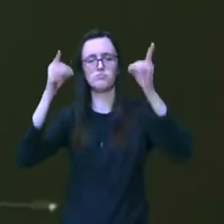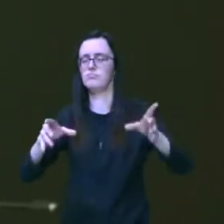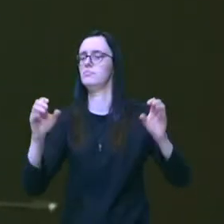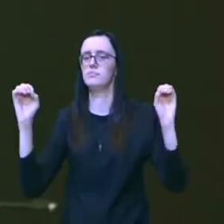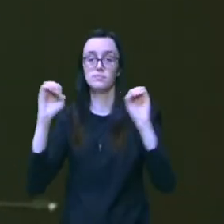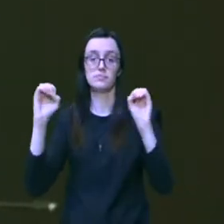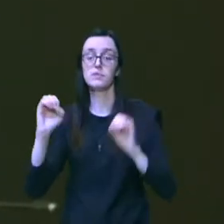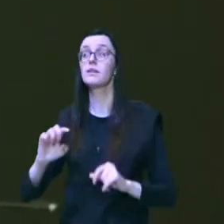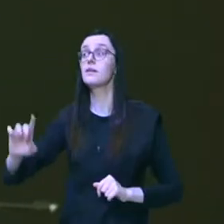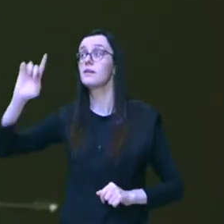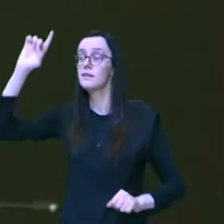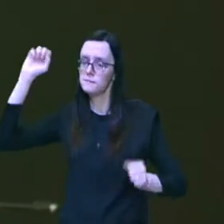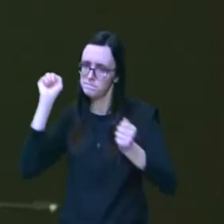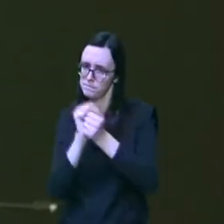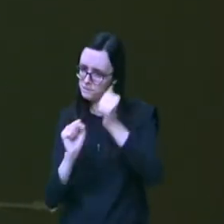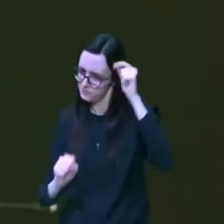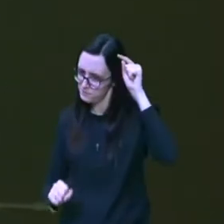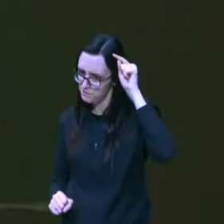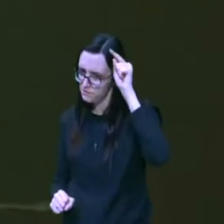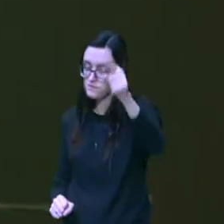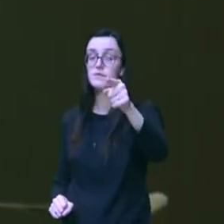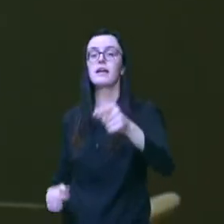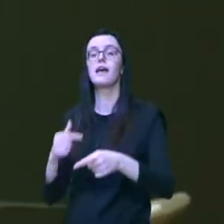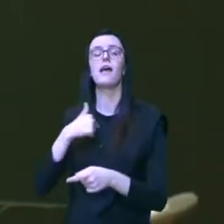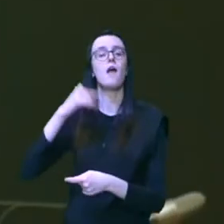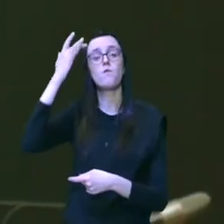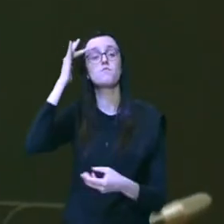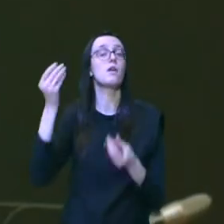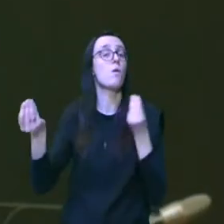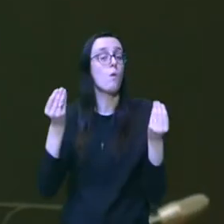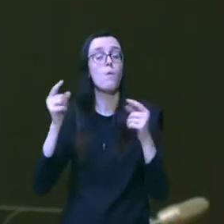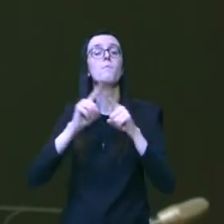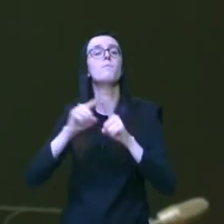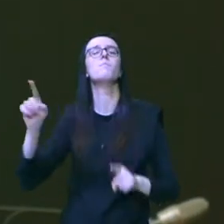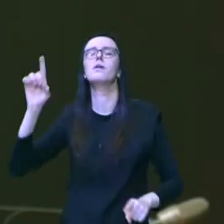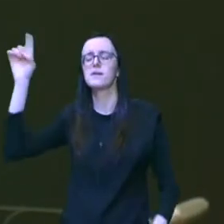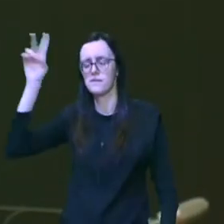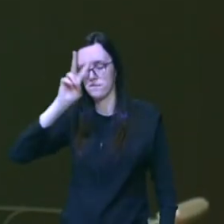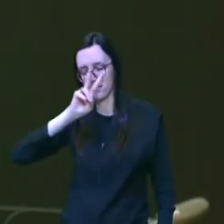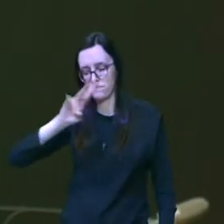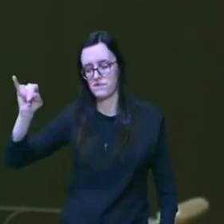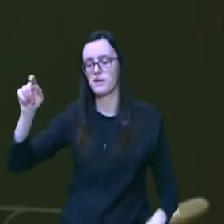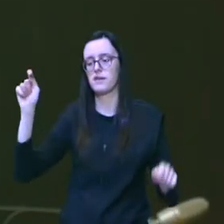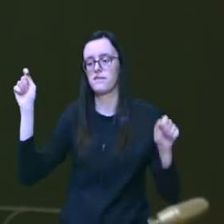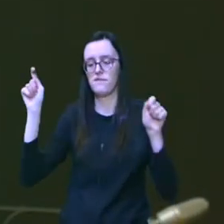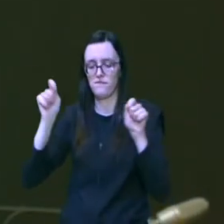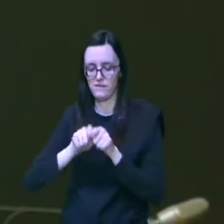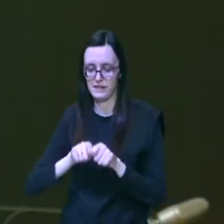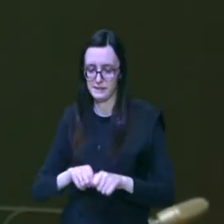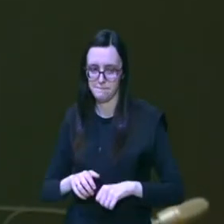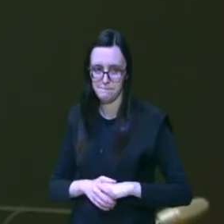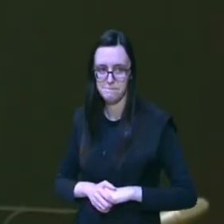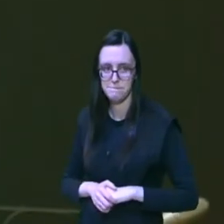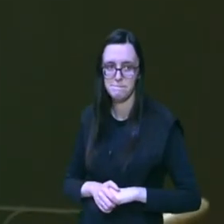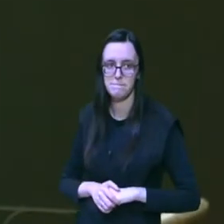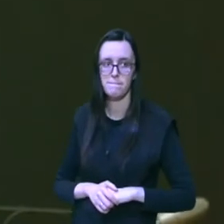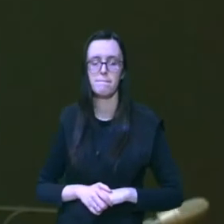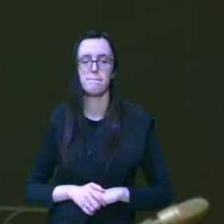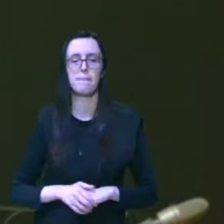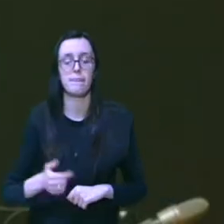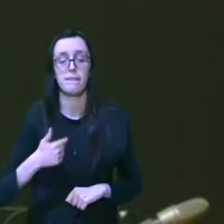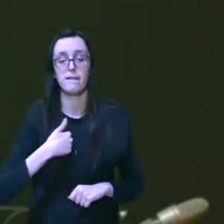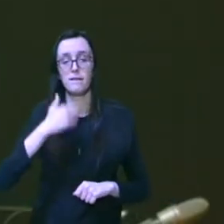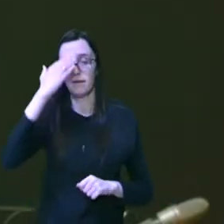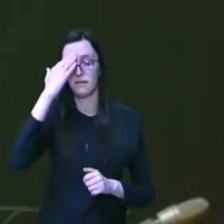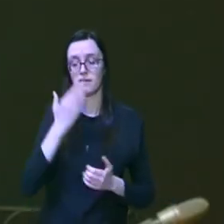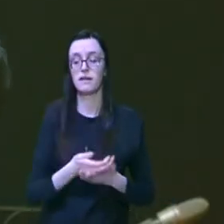ele está com você eu não sei como mas ele vai fazer eu creia que se a gente